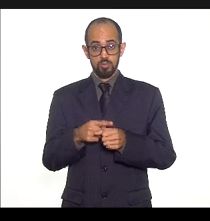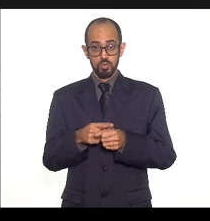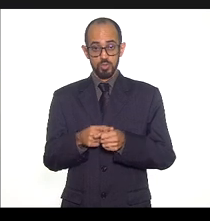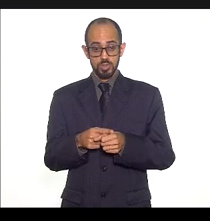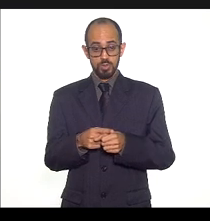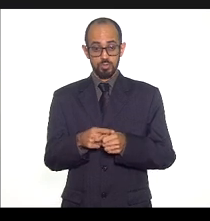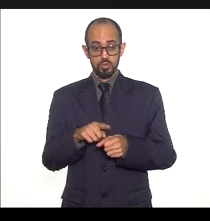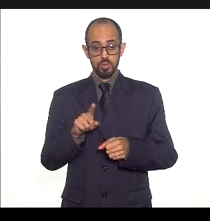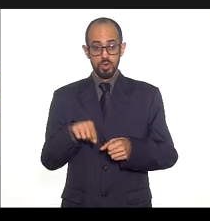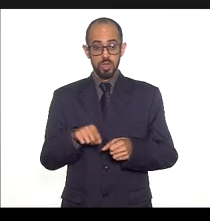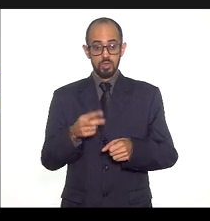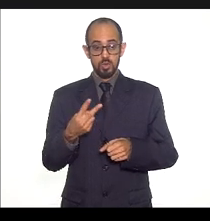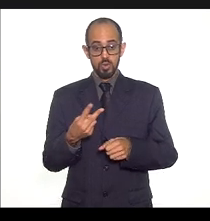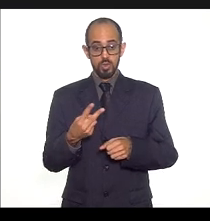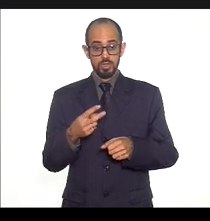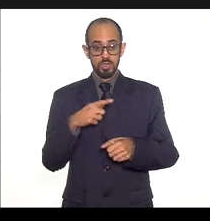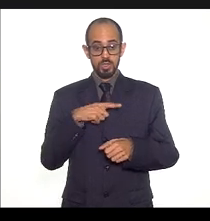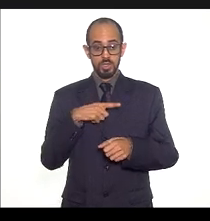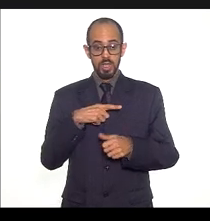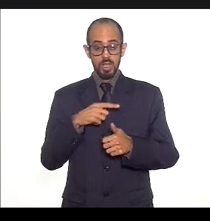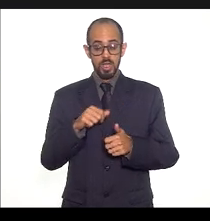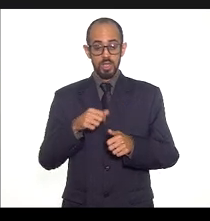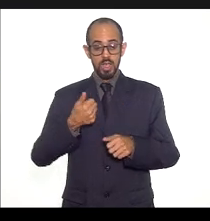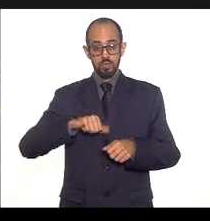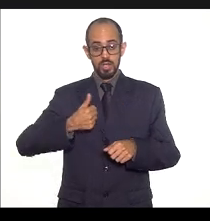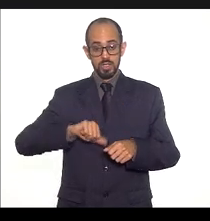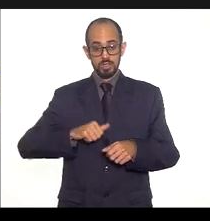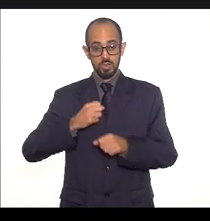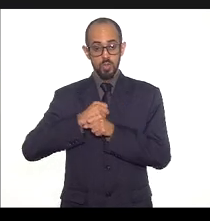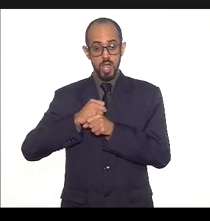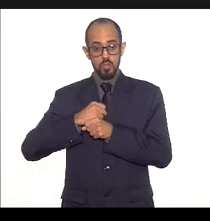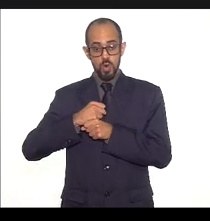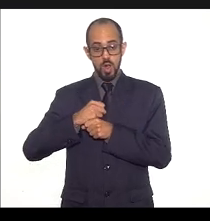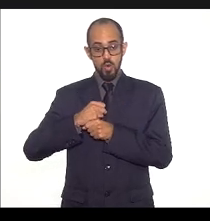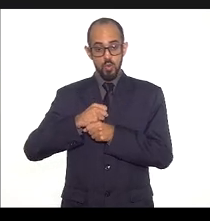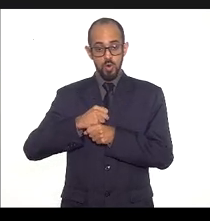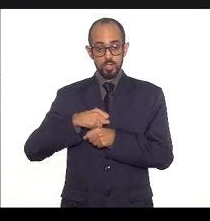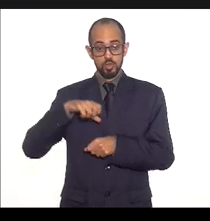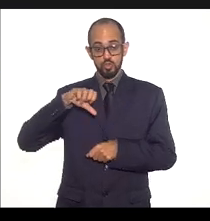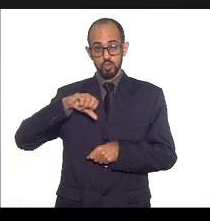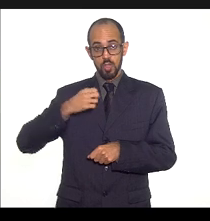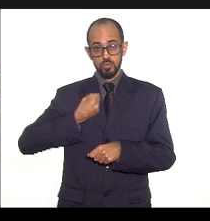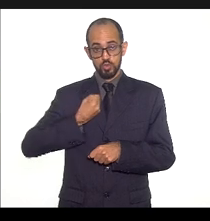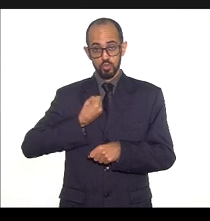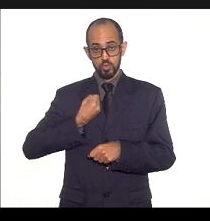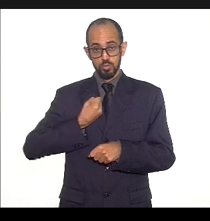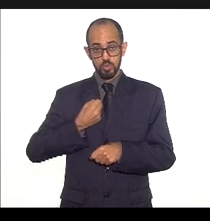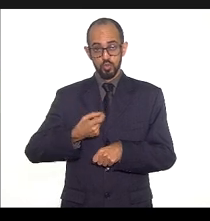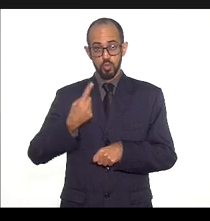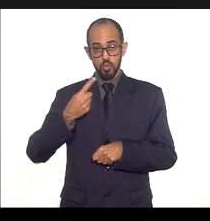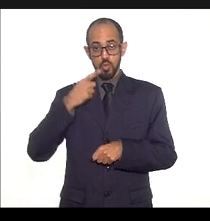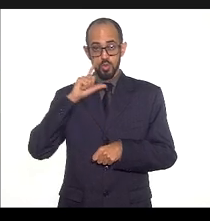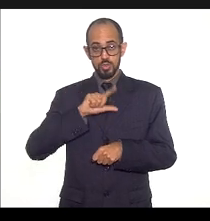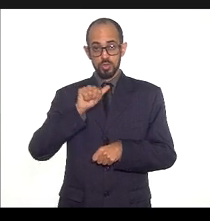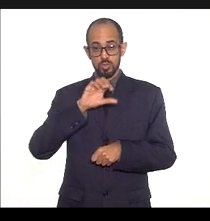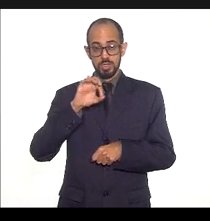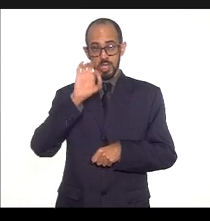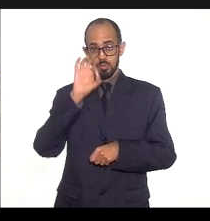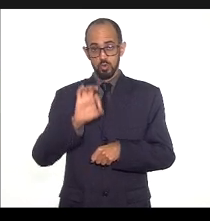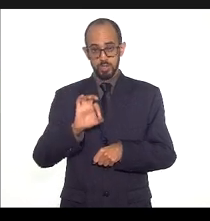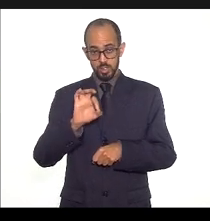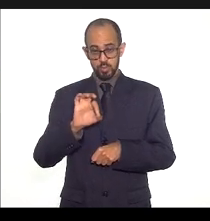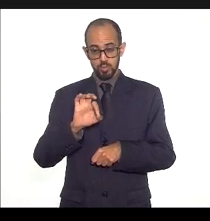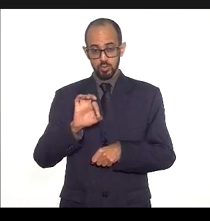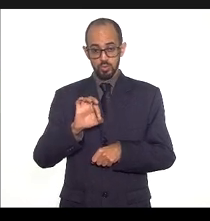monitoramento anual entre os 9 indicadores que foram monitorados nesse quadrimestre 1 alcançou 100% da